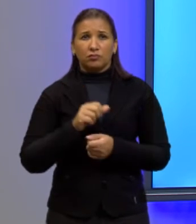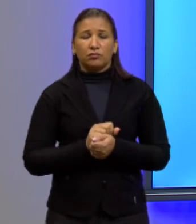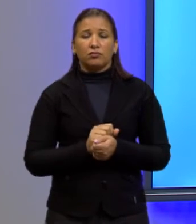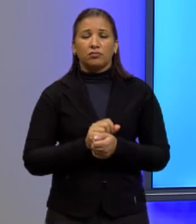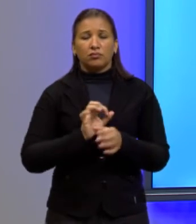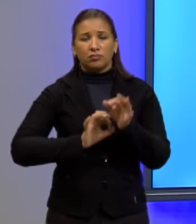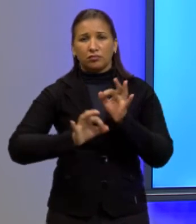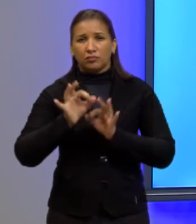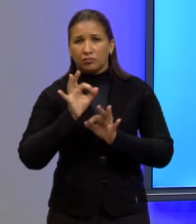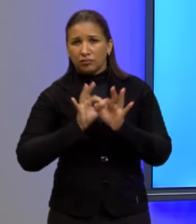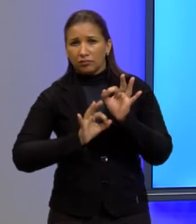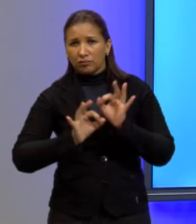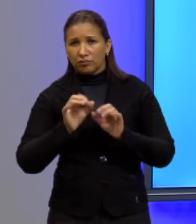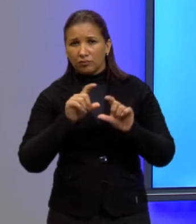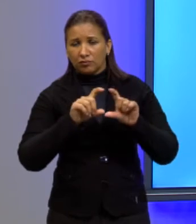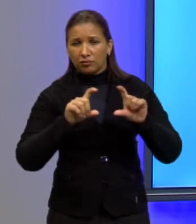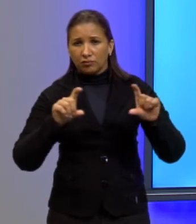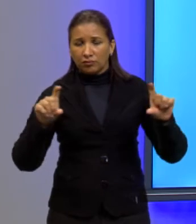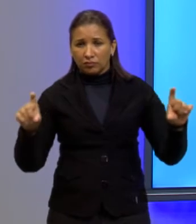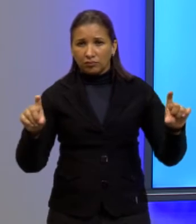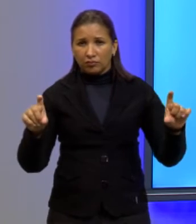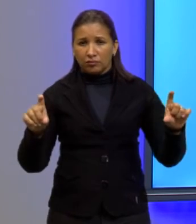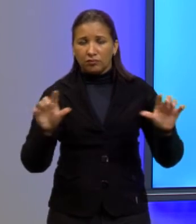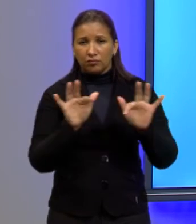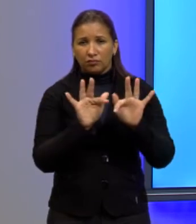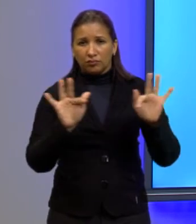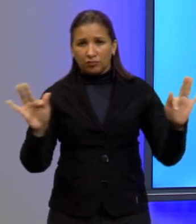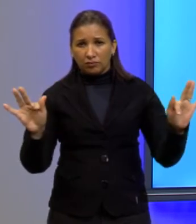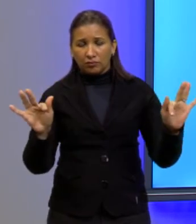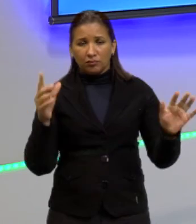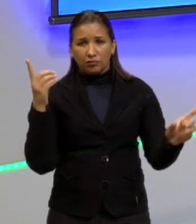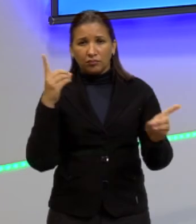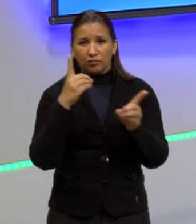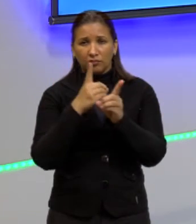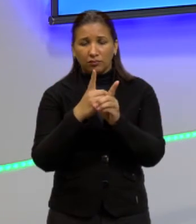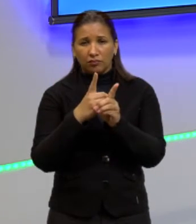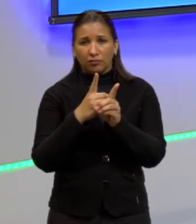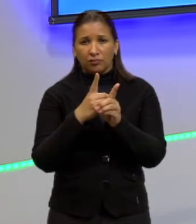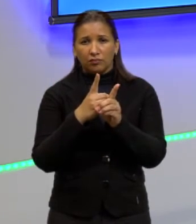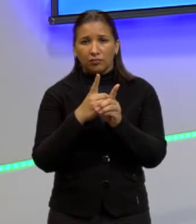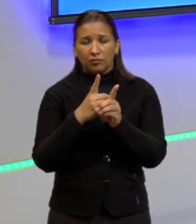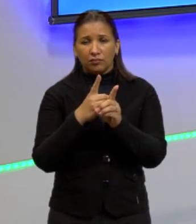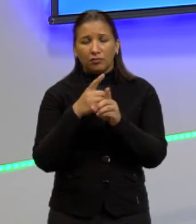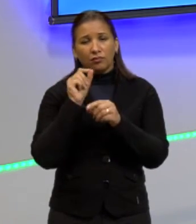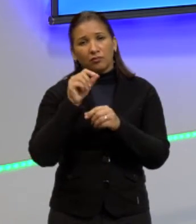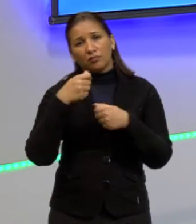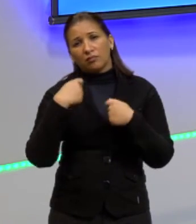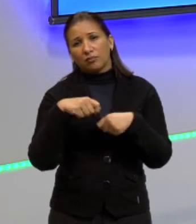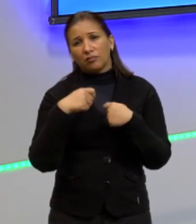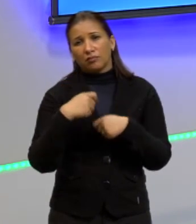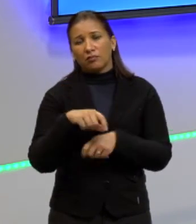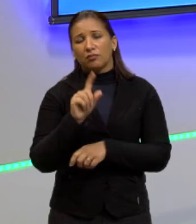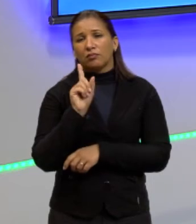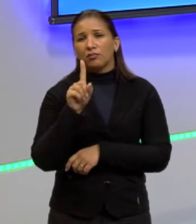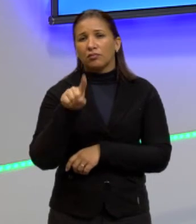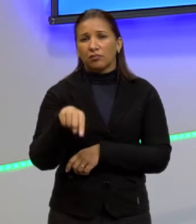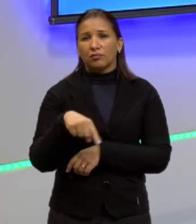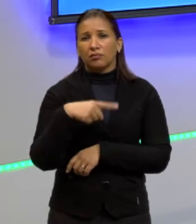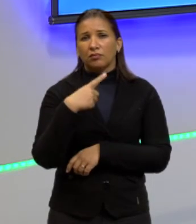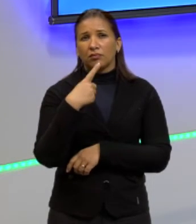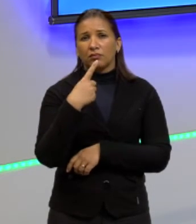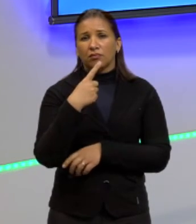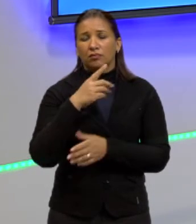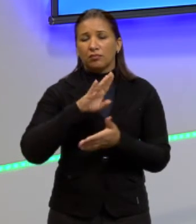organização dessa função para nós encontrarmos lá o que eu precisava que era sem